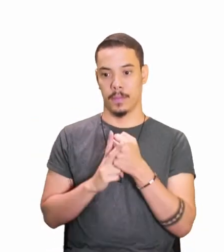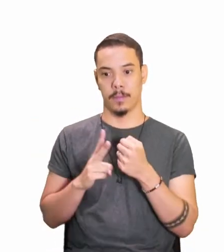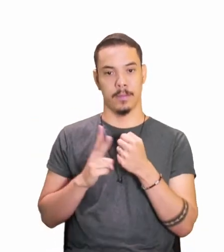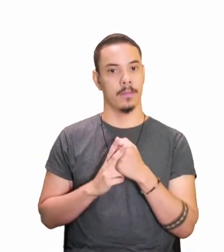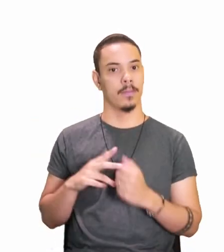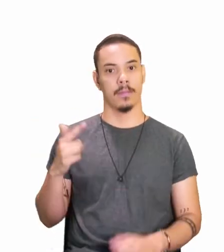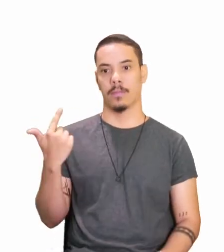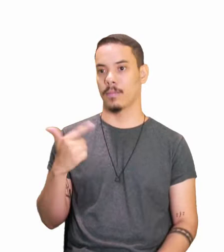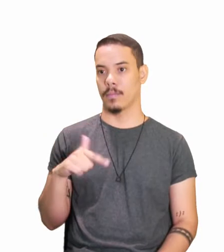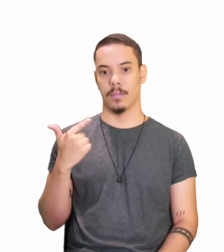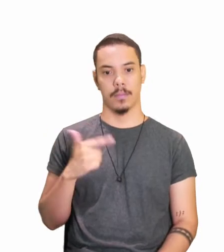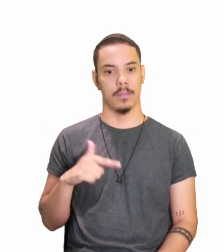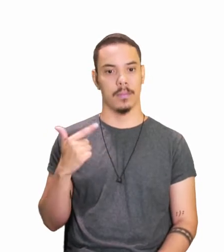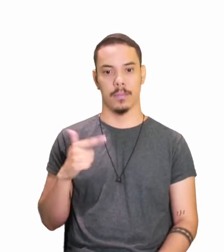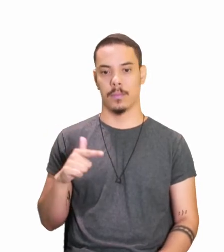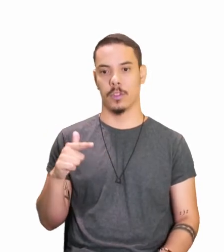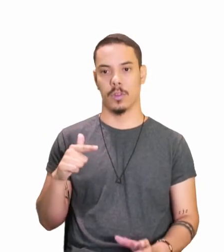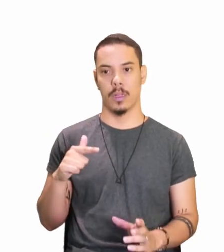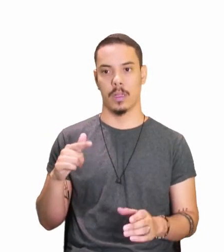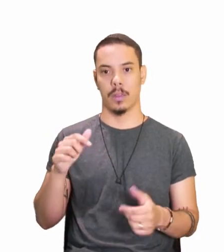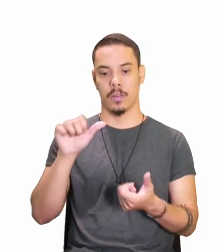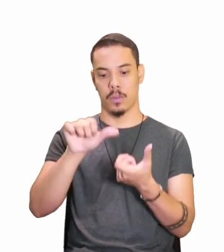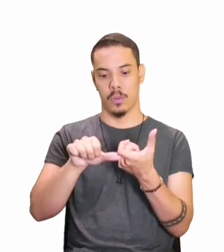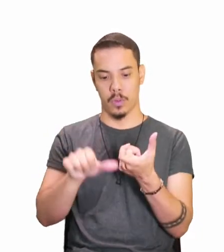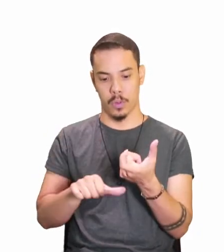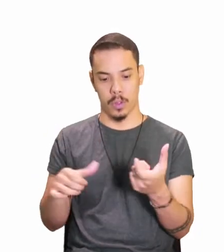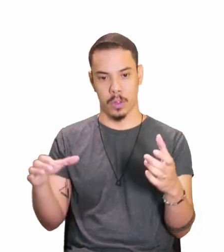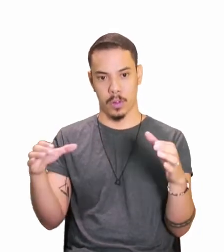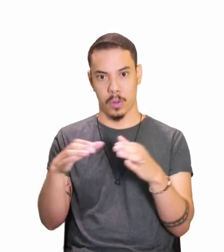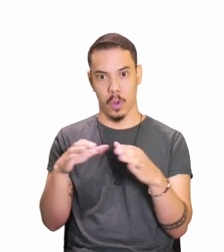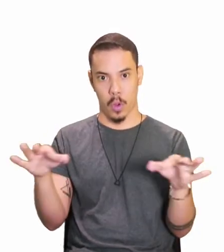possuem a conjugação completa,